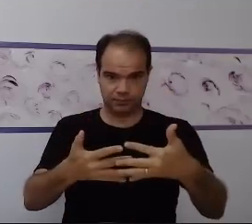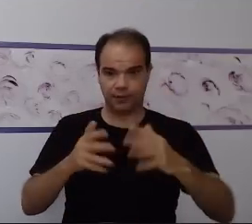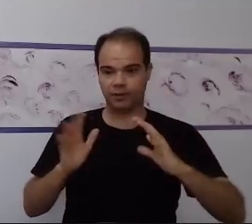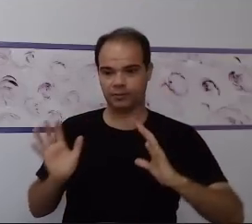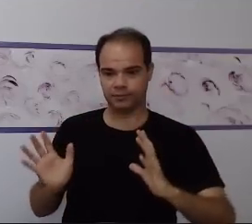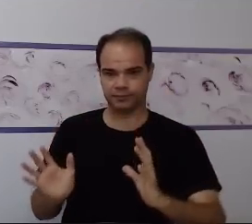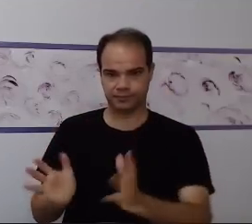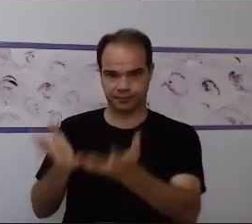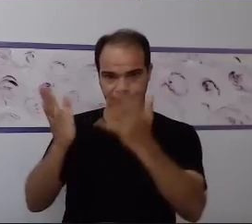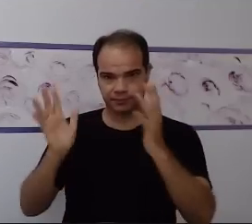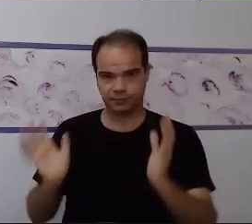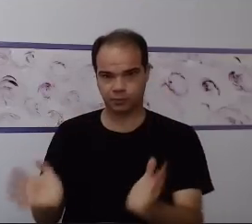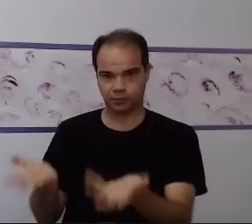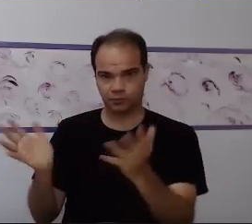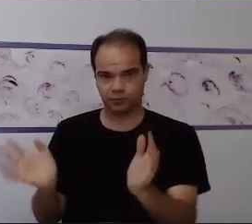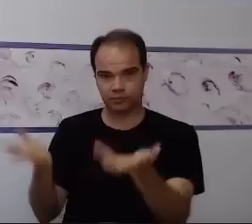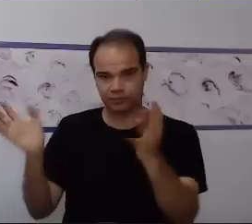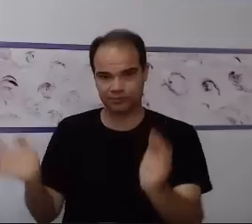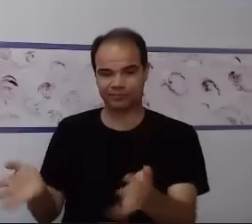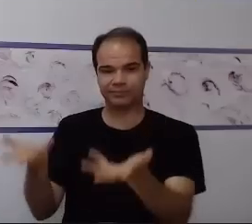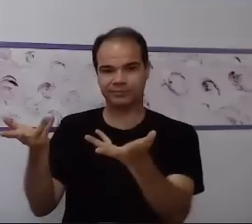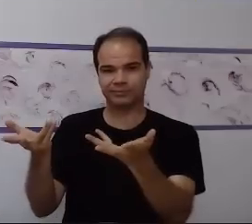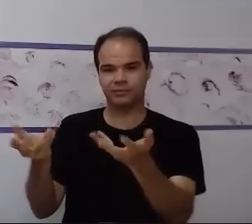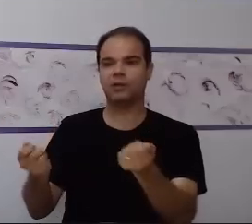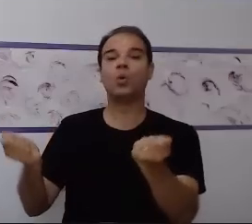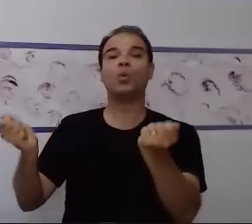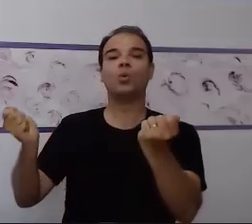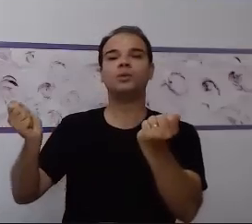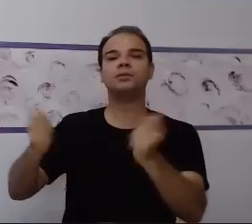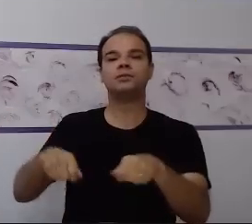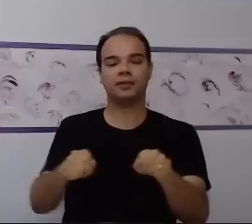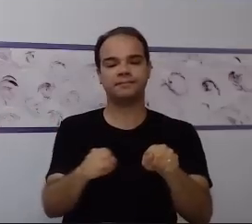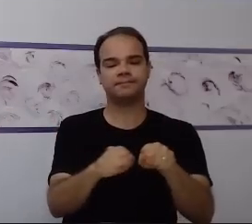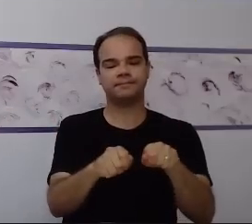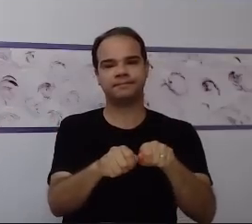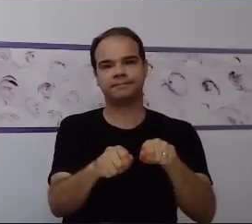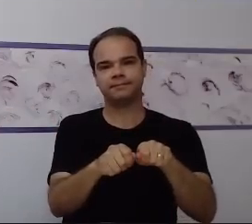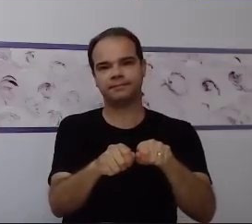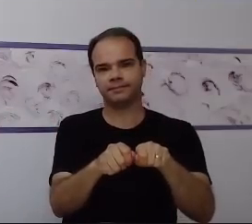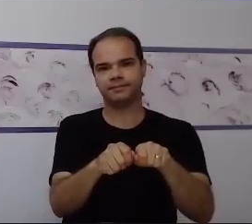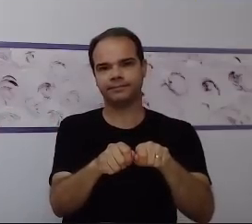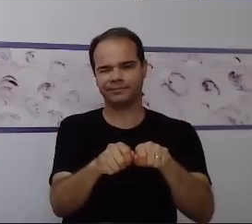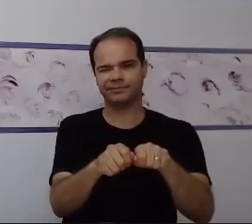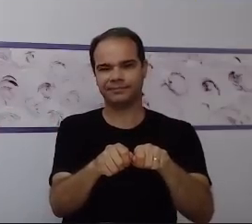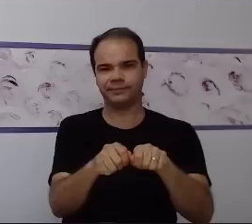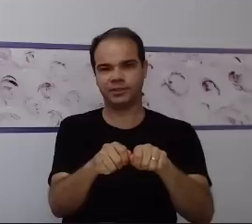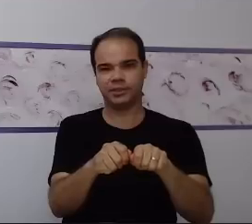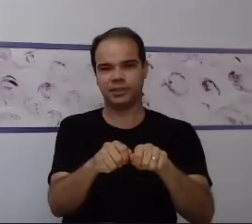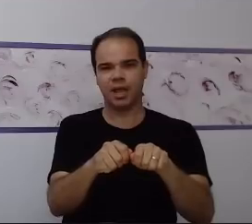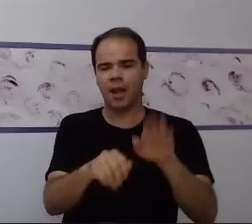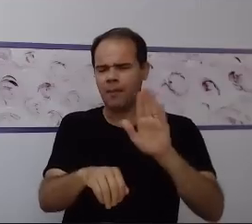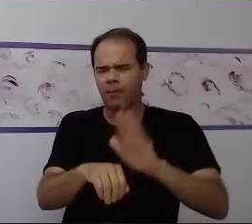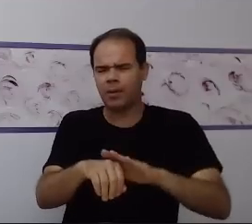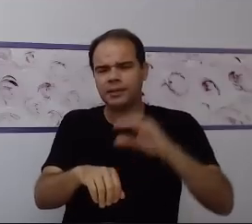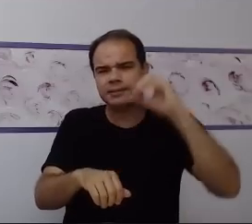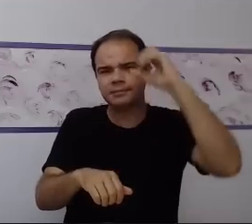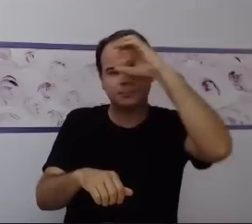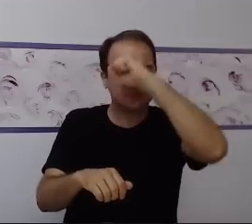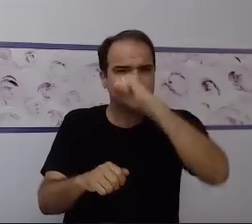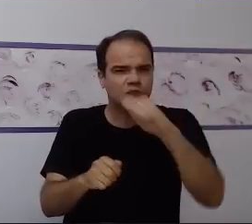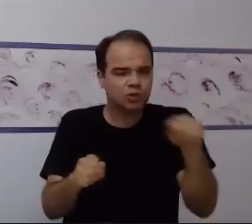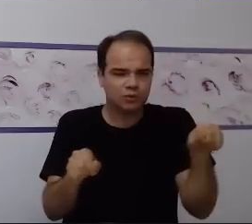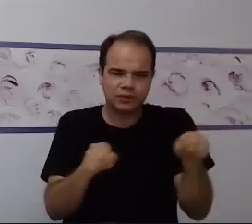atrelada à questão da realização. quanto mais eu me sinto produtivo mais motivado eu sou.